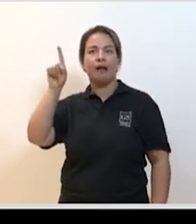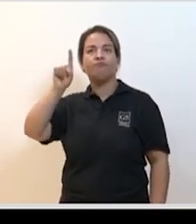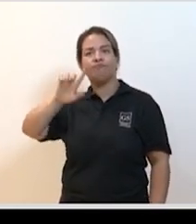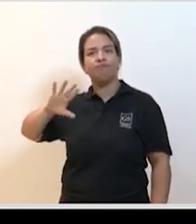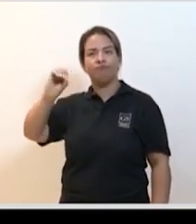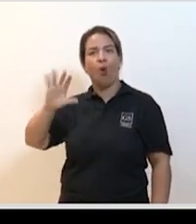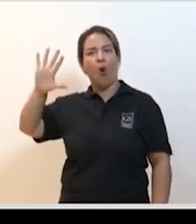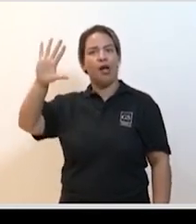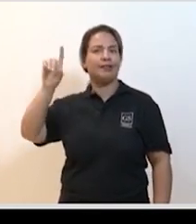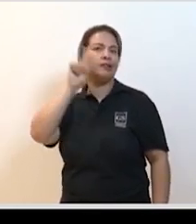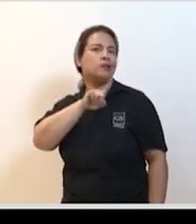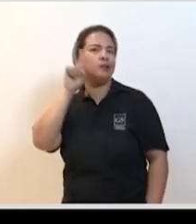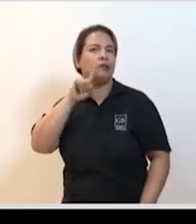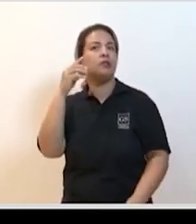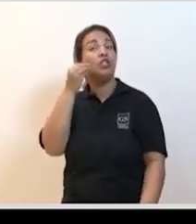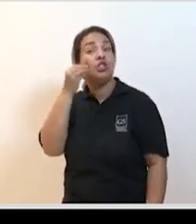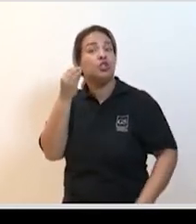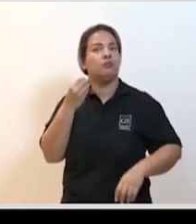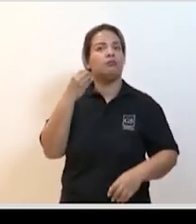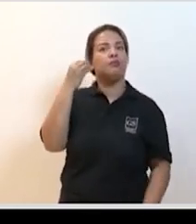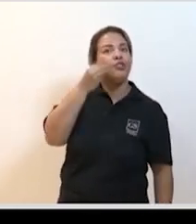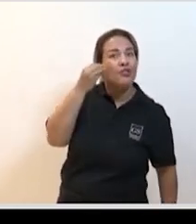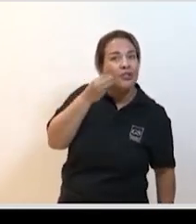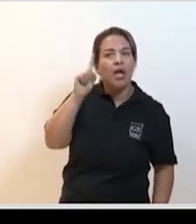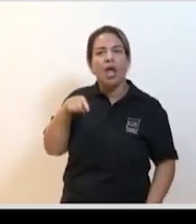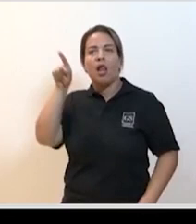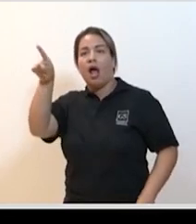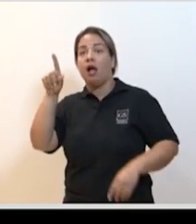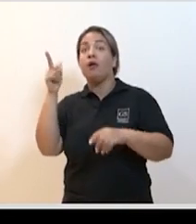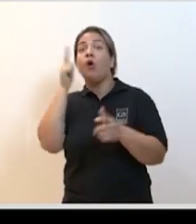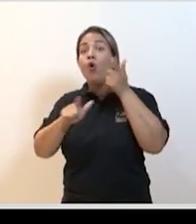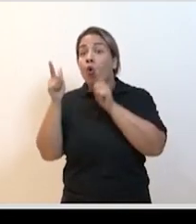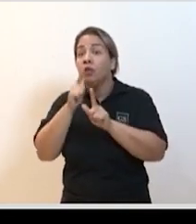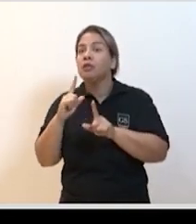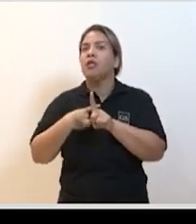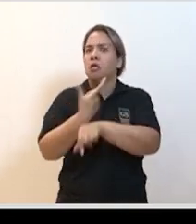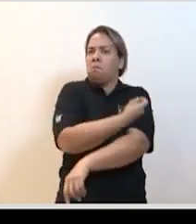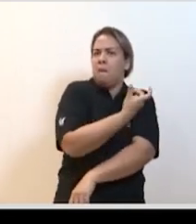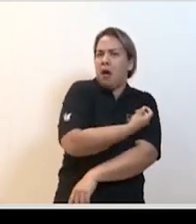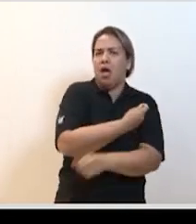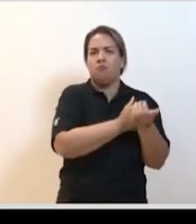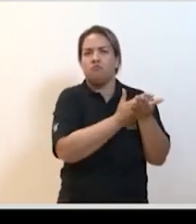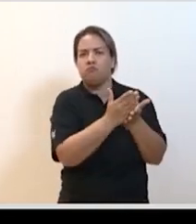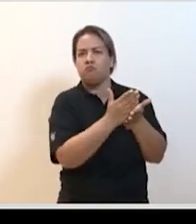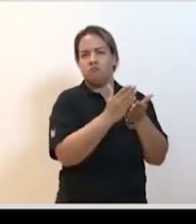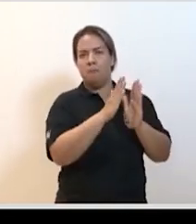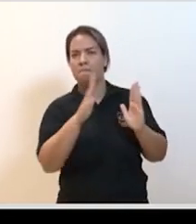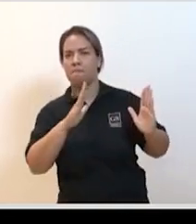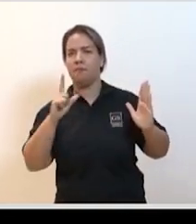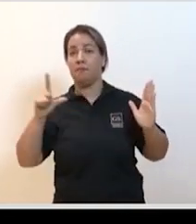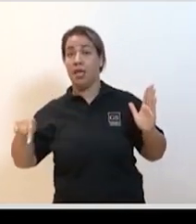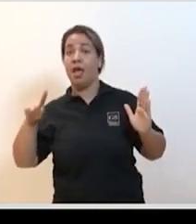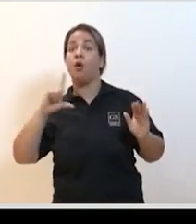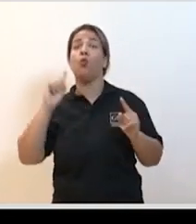experimental é claro que para uma vacina realmente chegar na ponta chegar na atenção básica na atenção primária que onde a gente quer que ela chegue